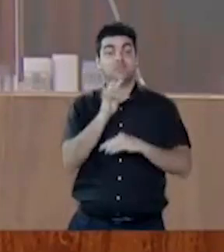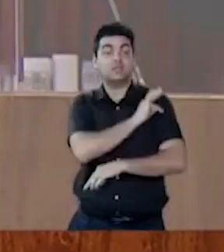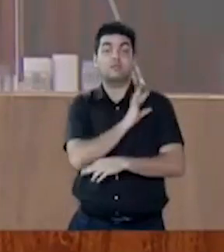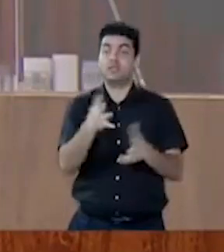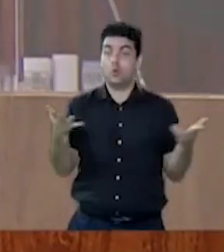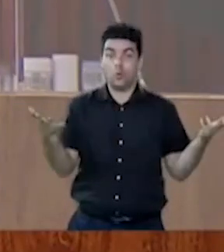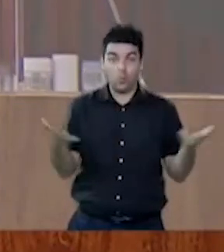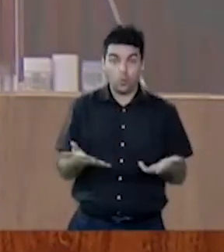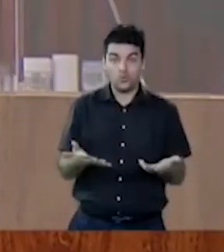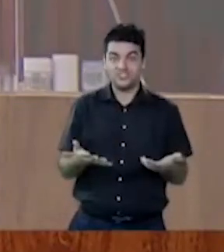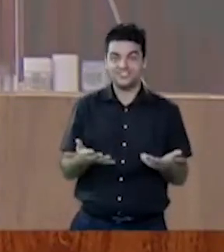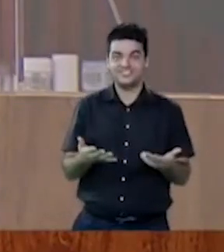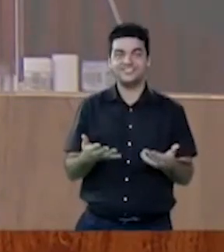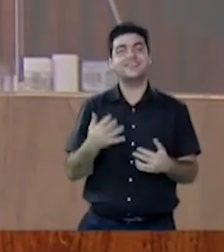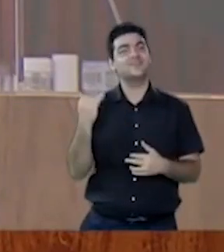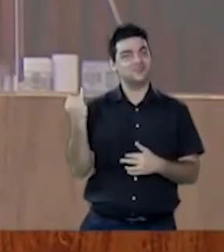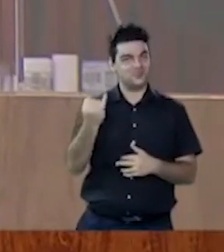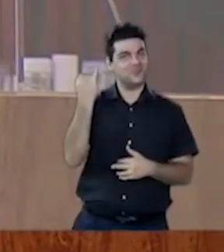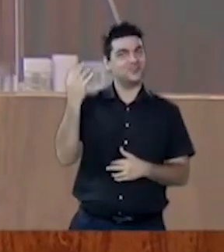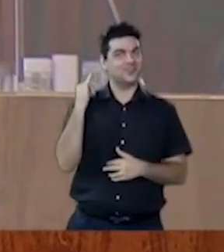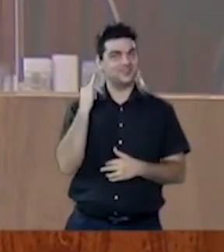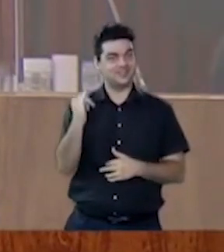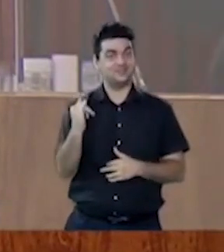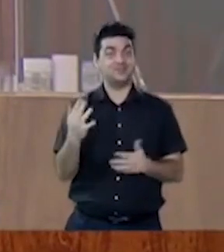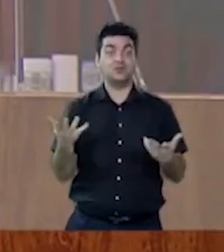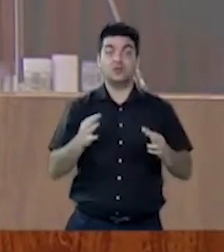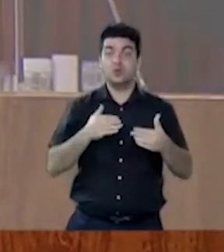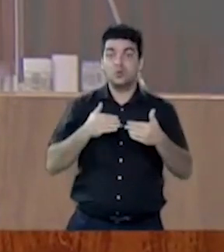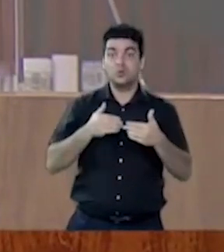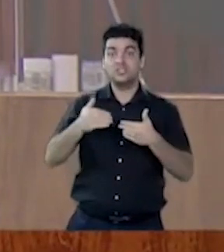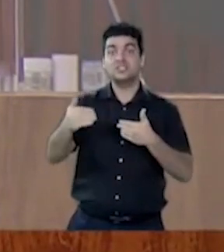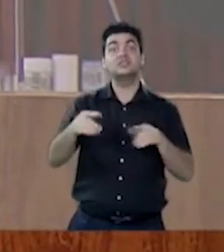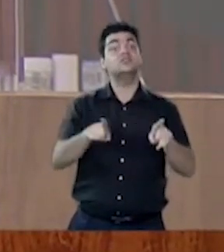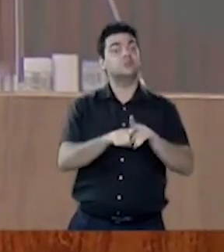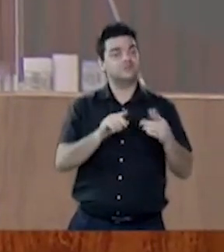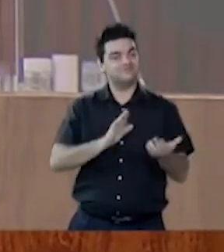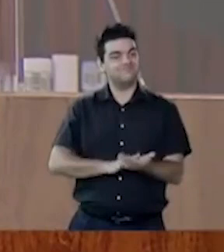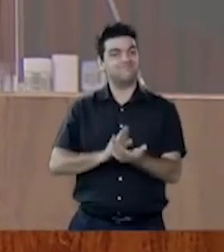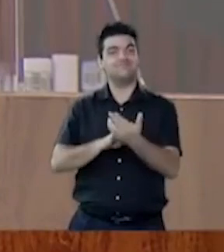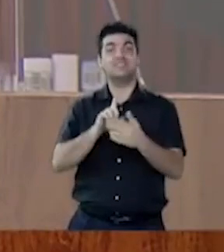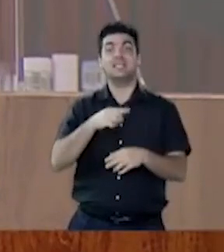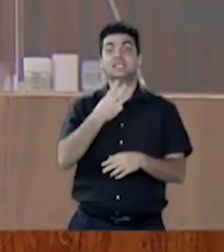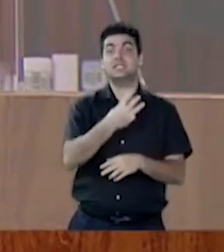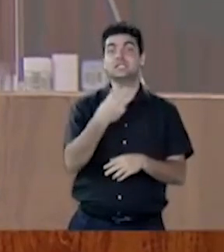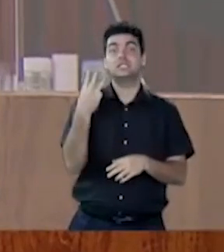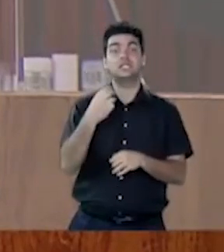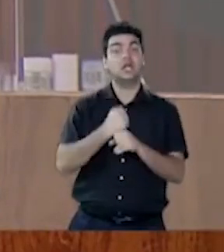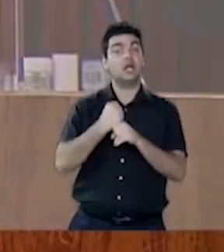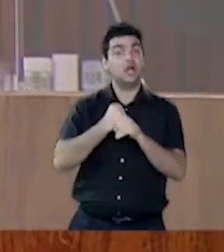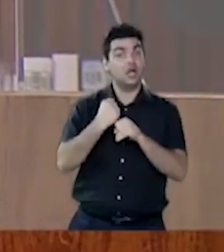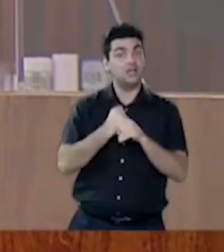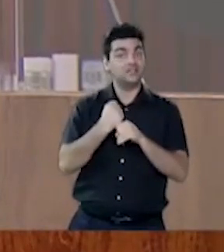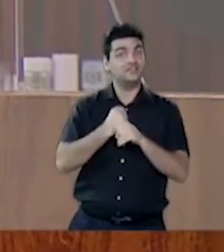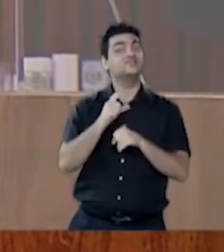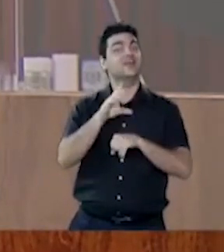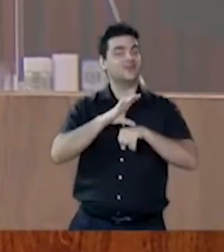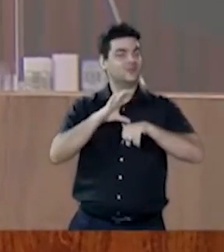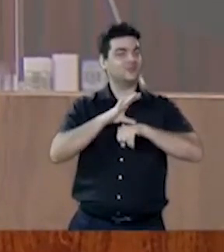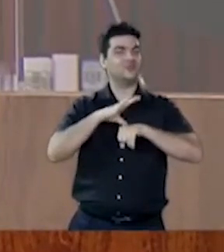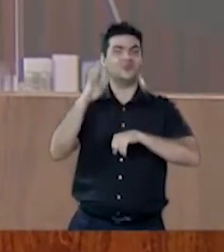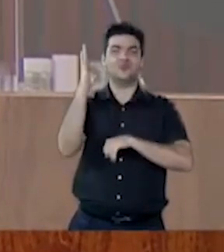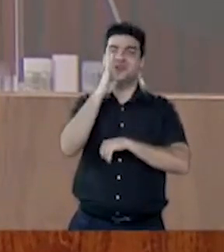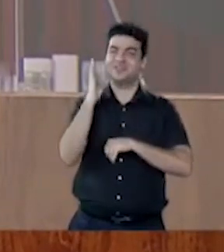Hoje, e é importante assinalar, nós estamos comemorando os 33 anos da